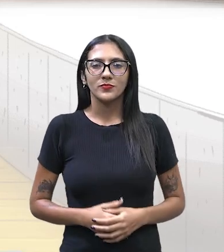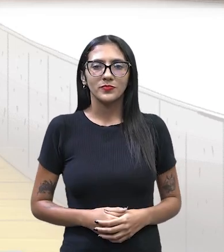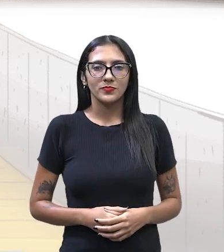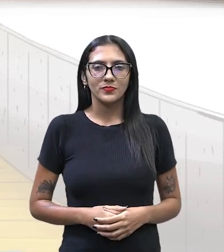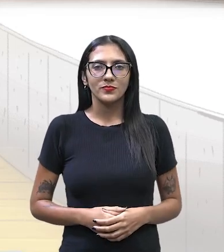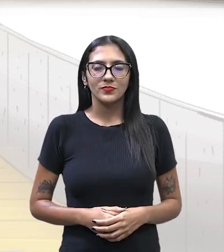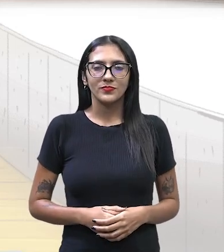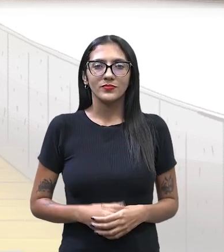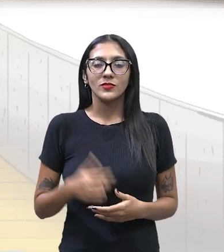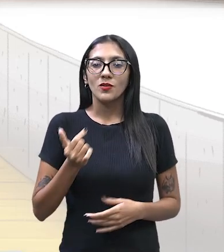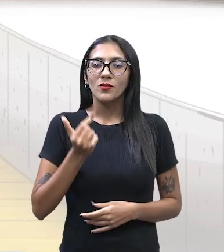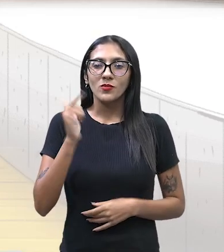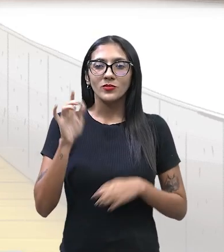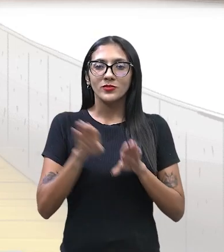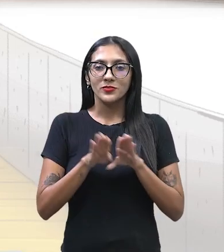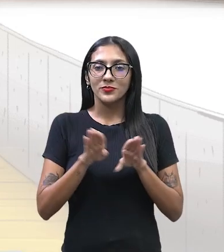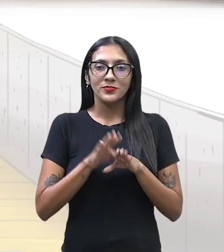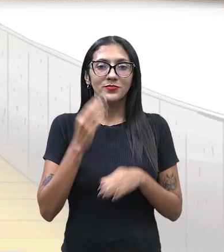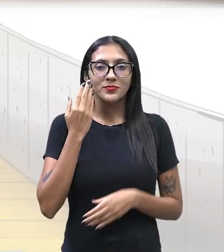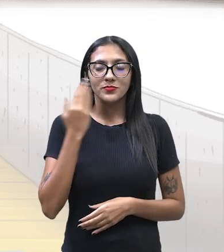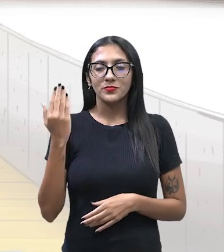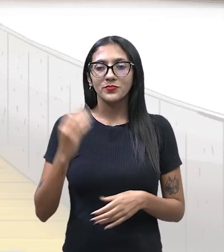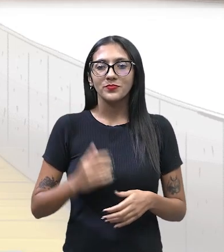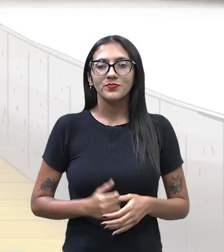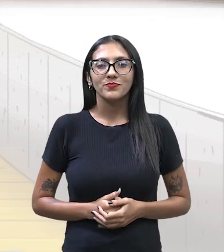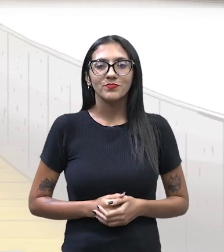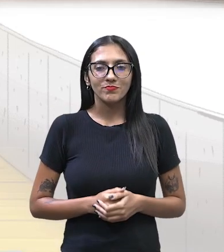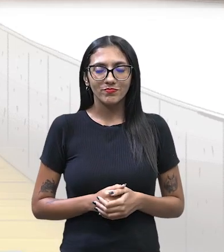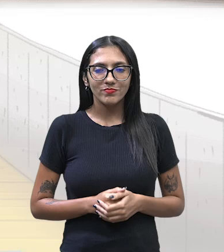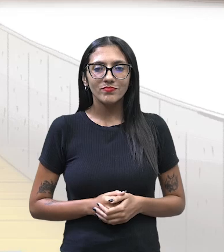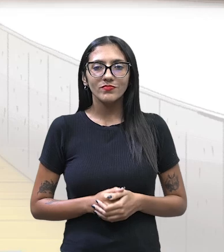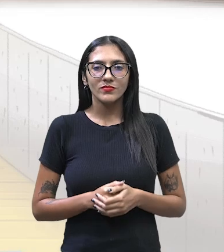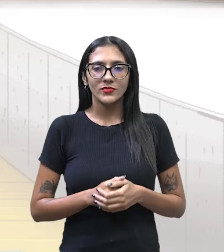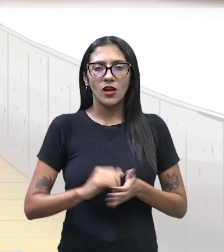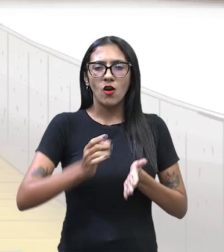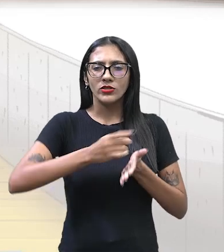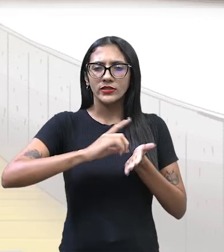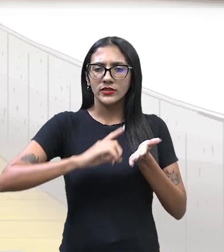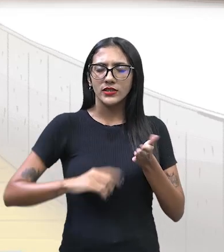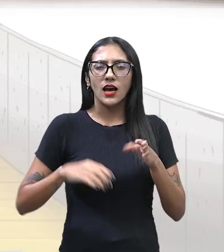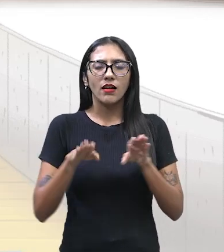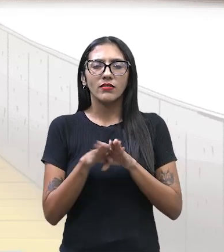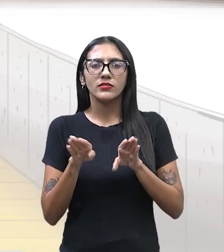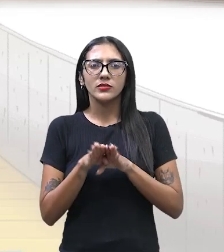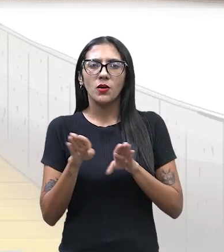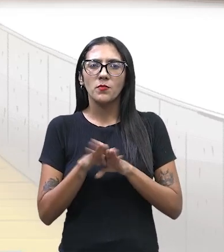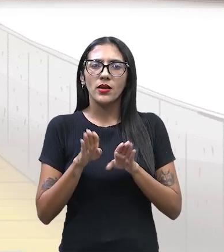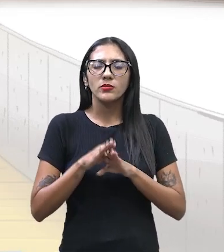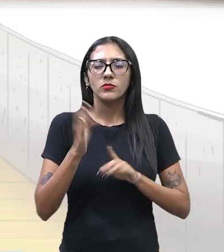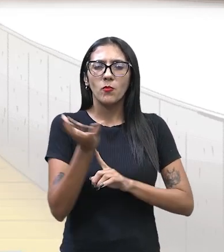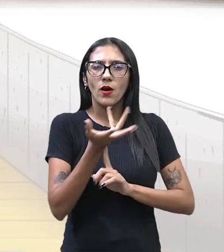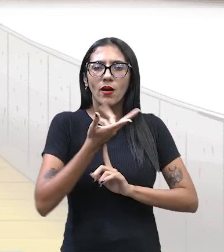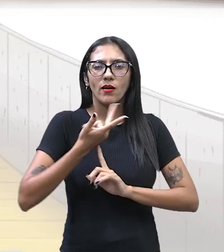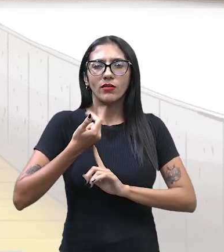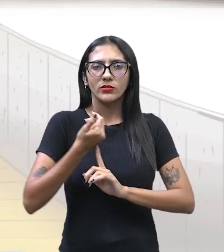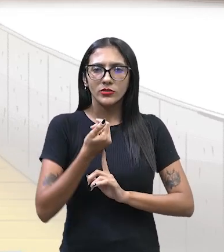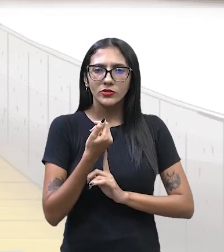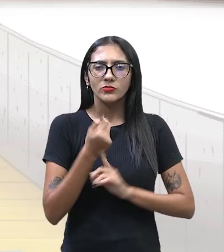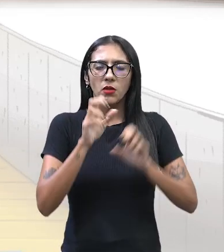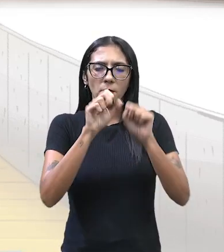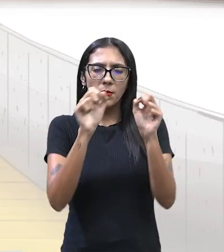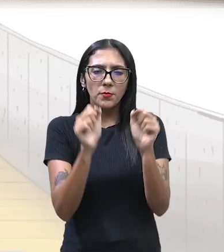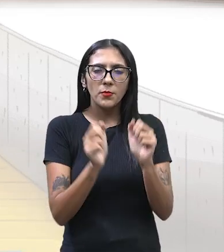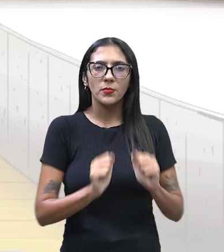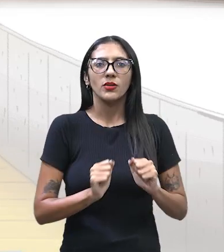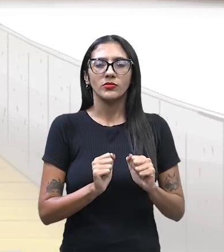outro item também, muito importante. será? Vamos lá. Artesanato e design sustentável. Exatamente. Falar sobre esse artesanato,